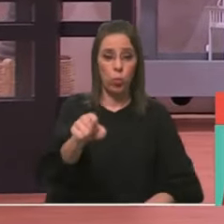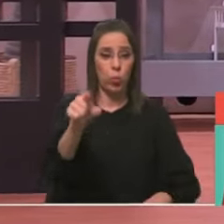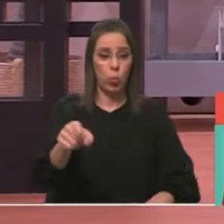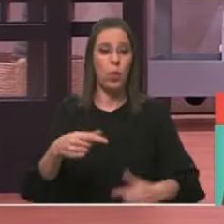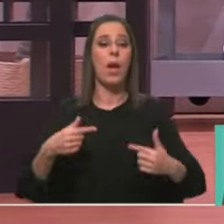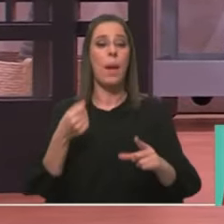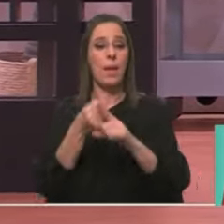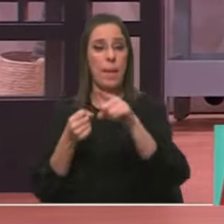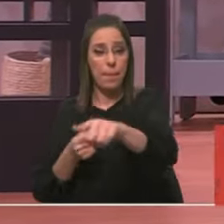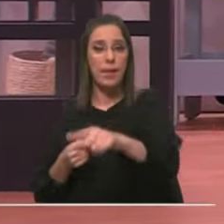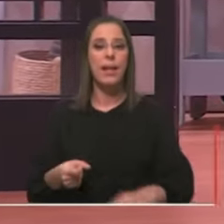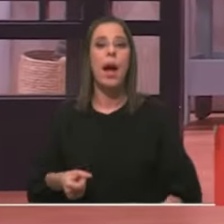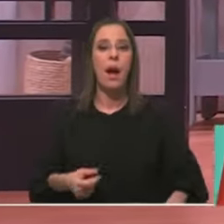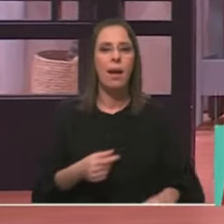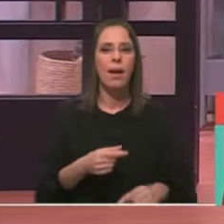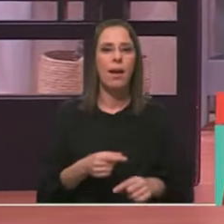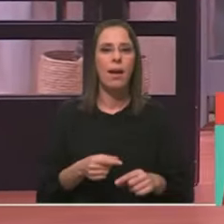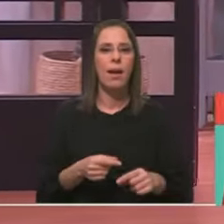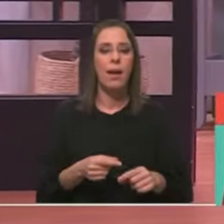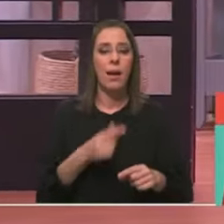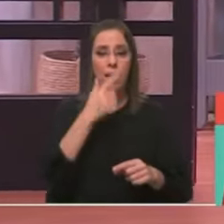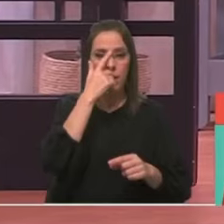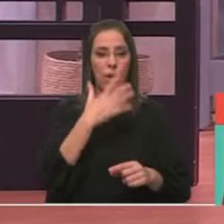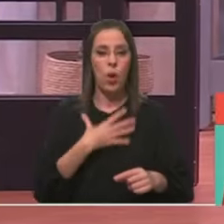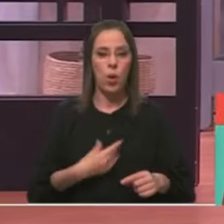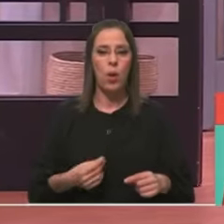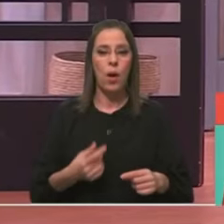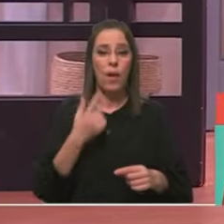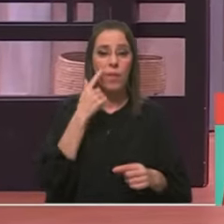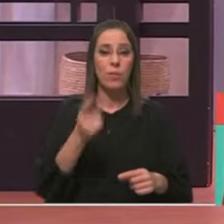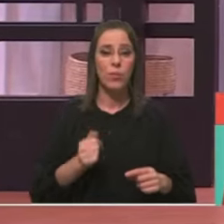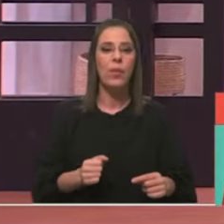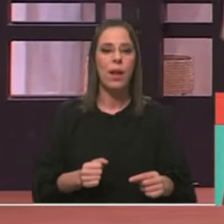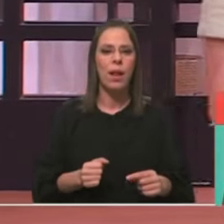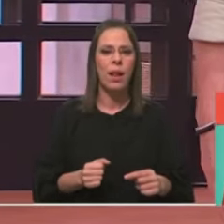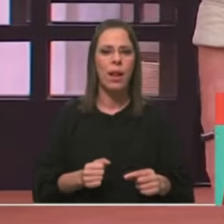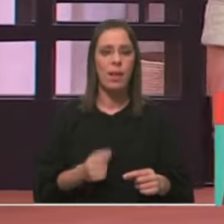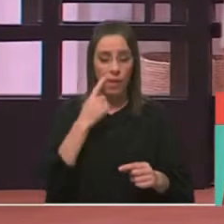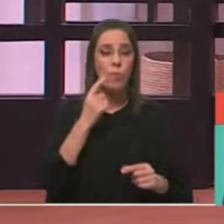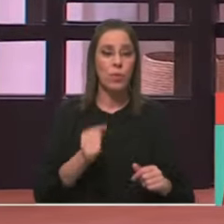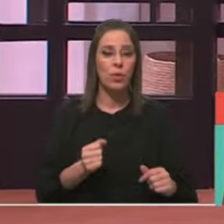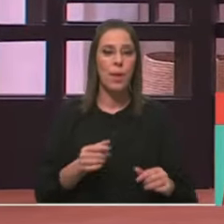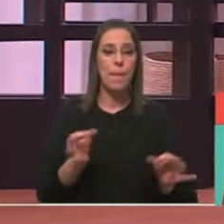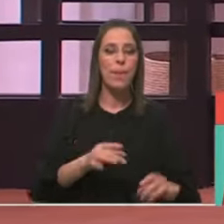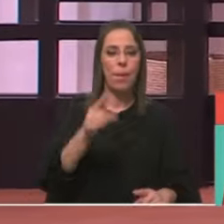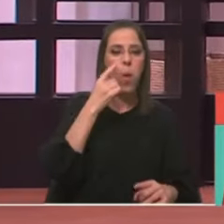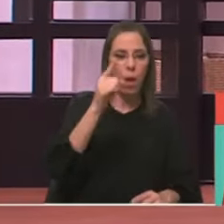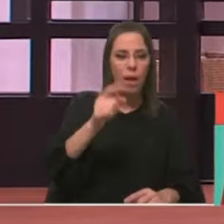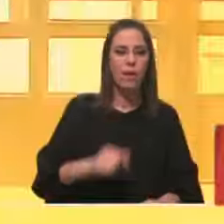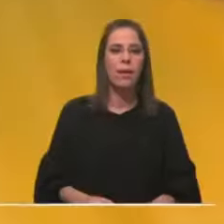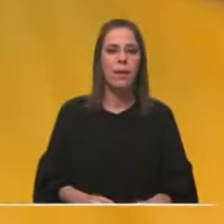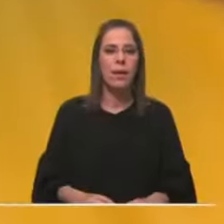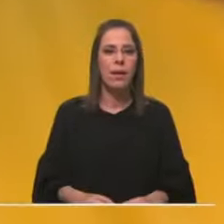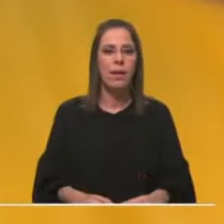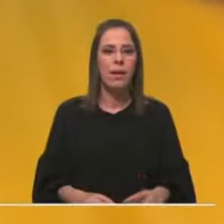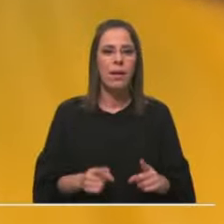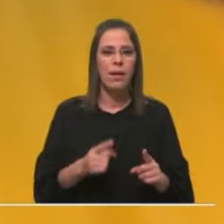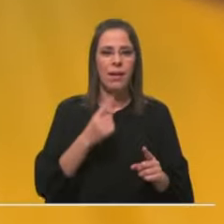tu, porque o desafio é para ti, minha Diana. Eu gosto, eu gosto do desafio. Vamos ver, vamos ver. Preparados. Vamos embora. Vamos